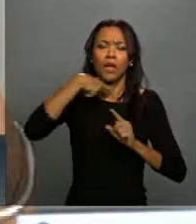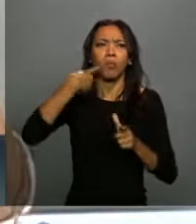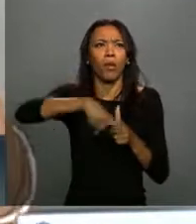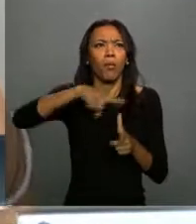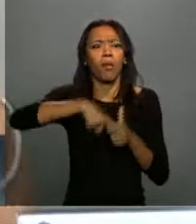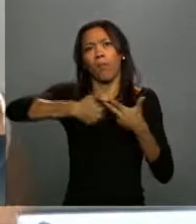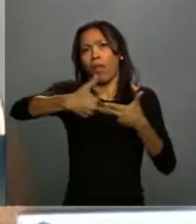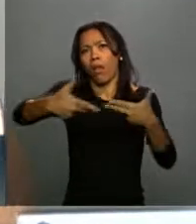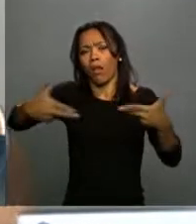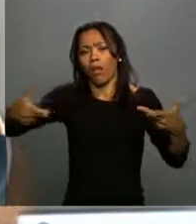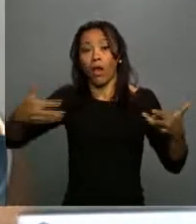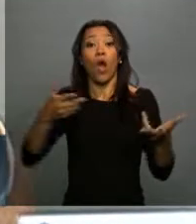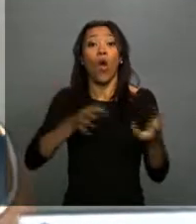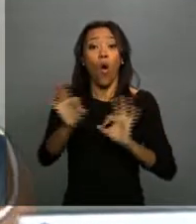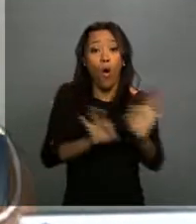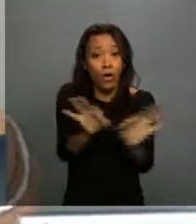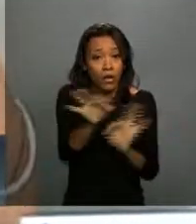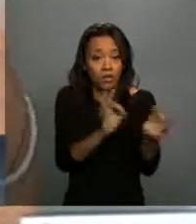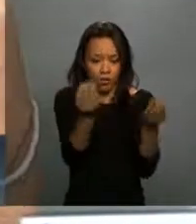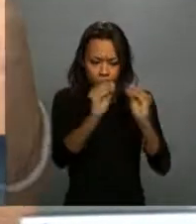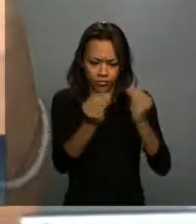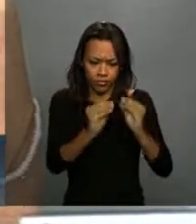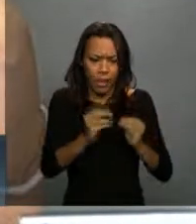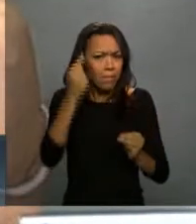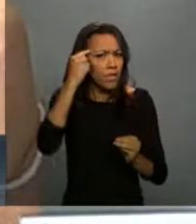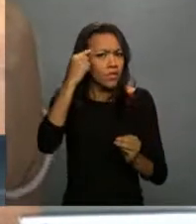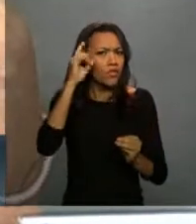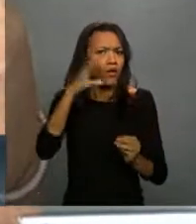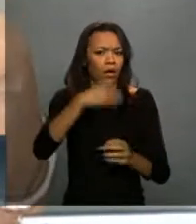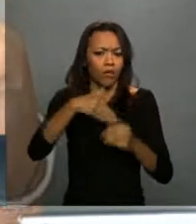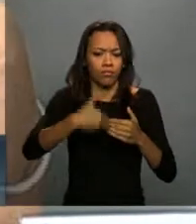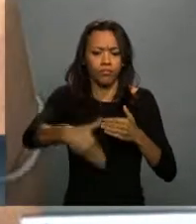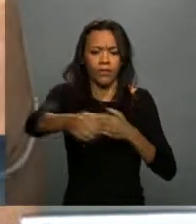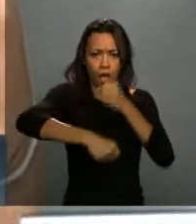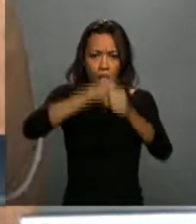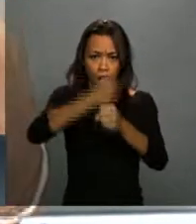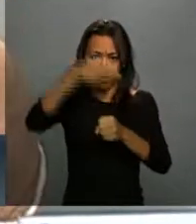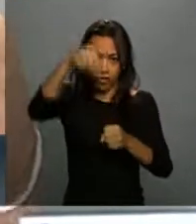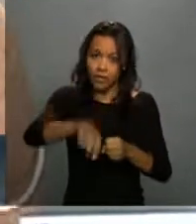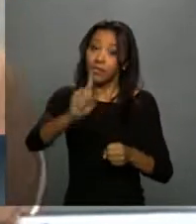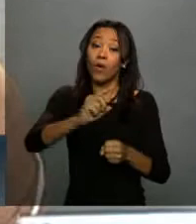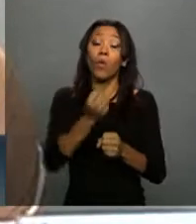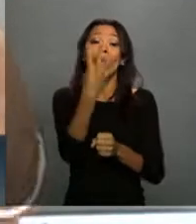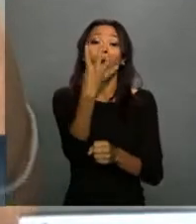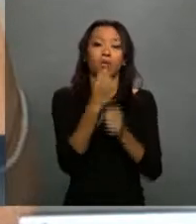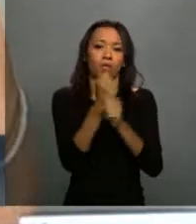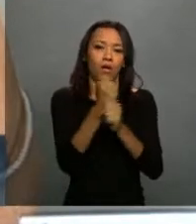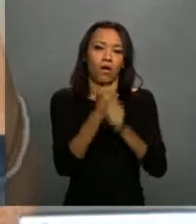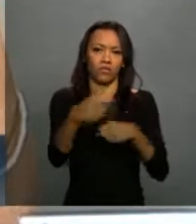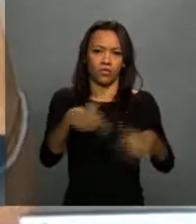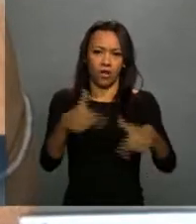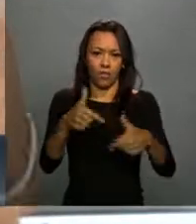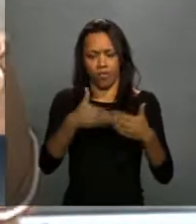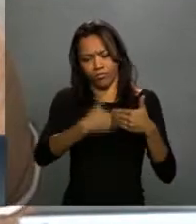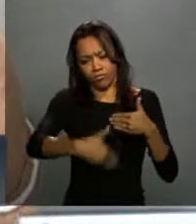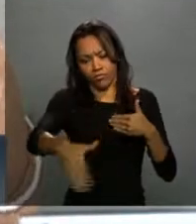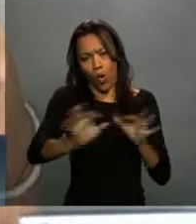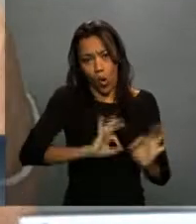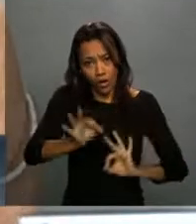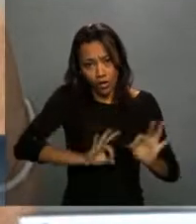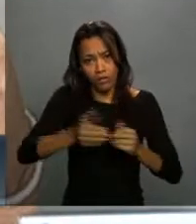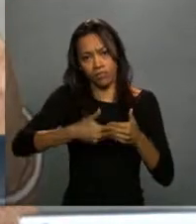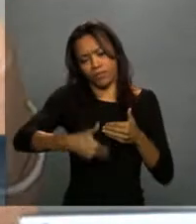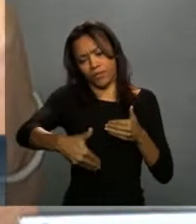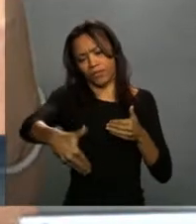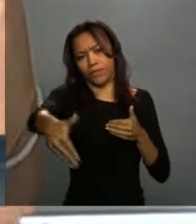fazer o planejamento pensando não só nesse ano, mas colocando as bases do planejamento para os quatro anos de trabalho, para que a gente possa, de fato, estar